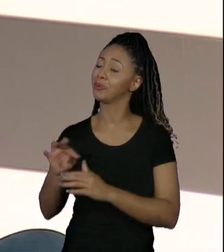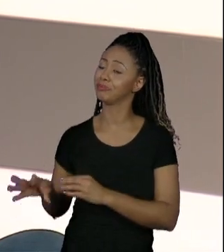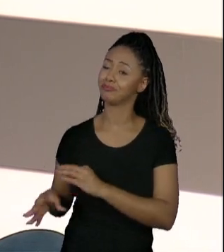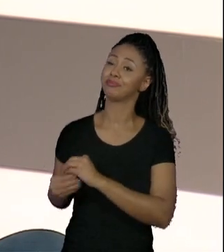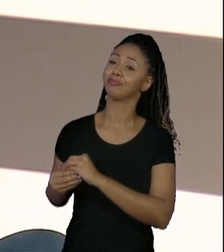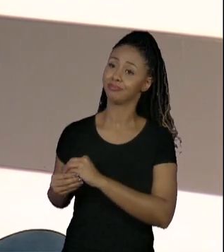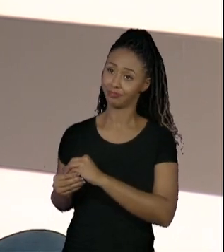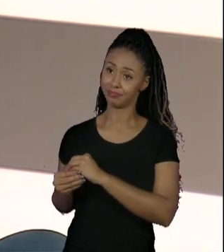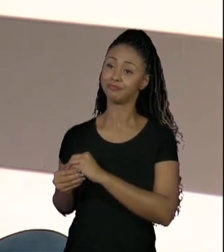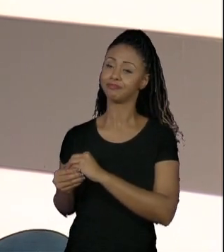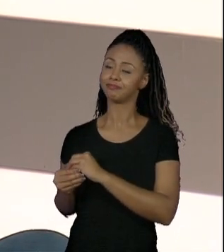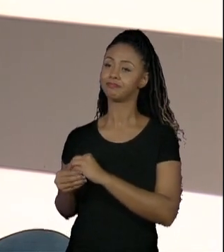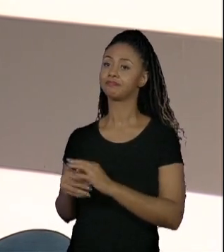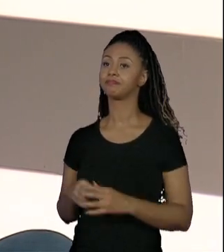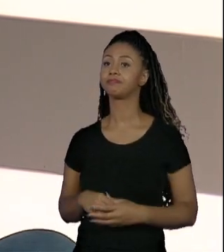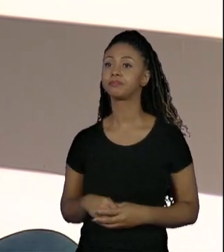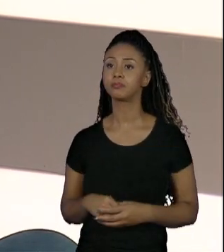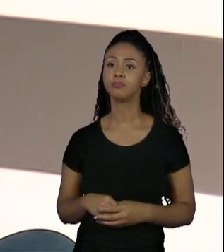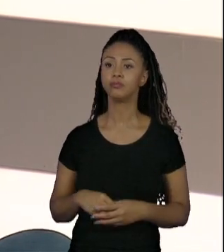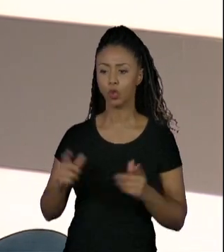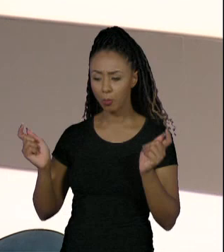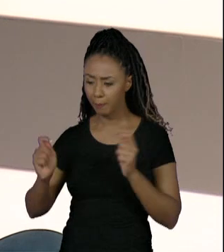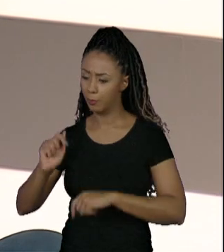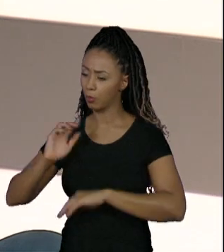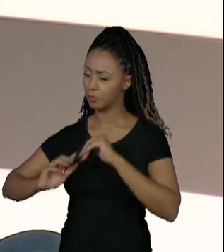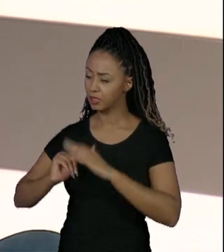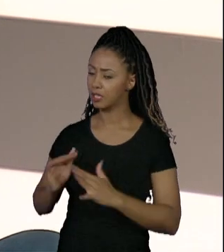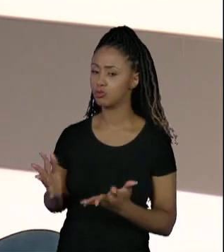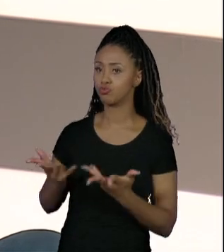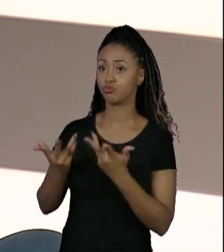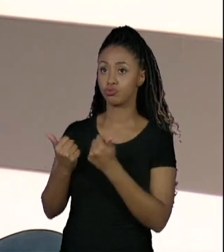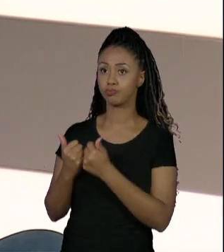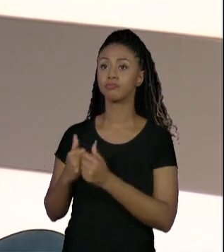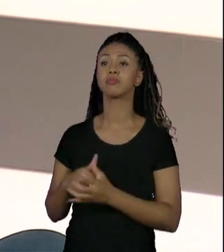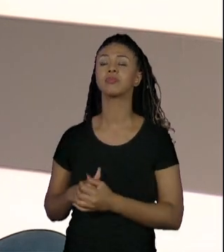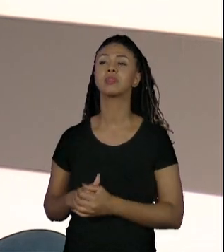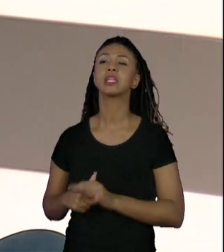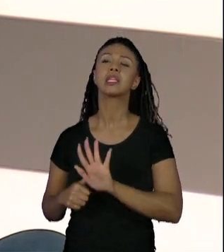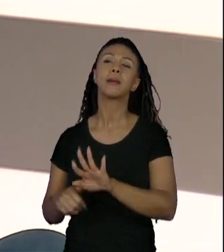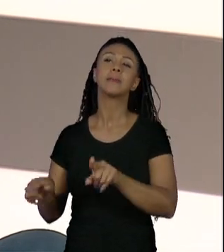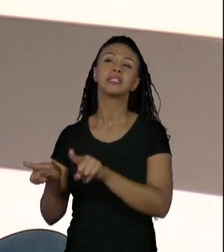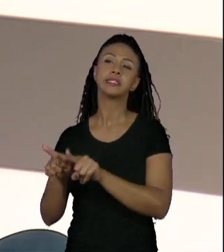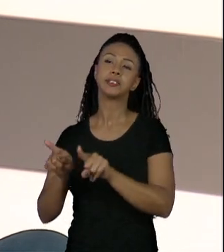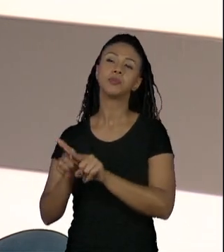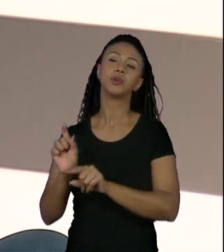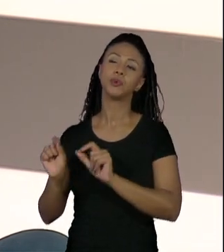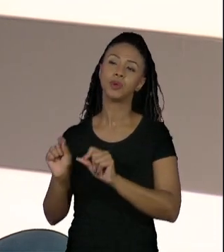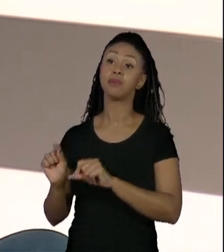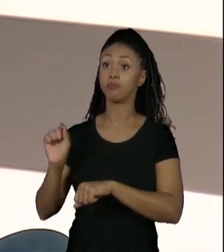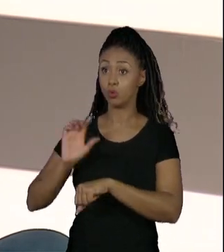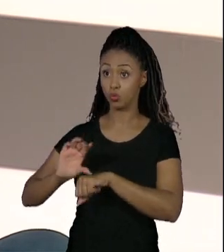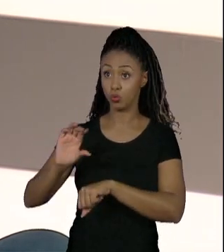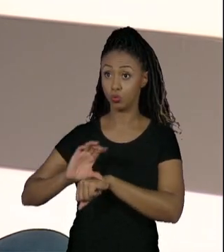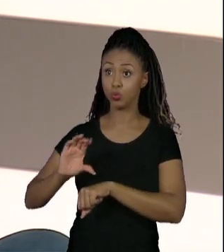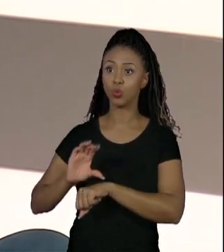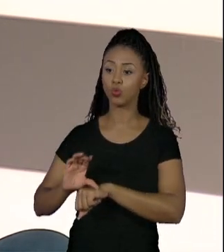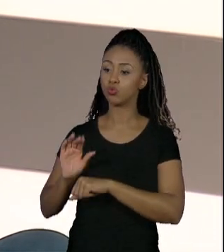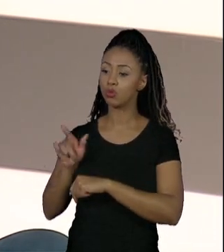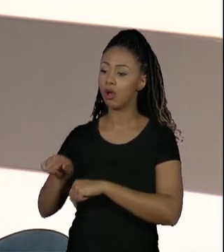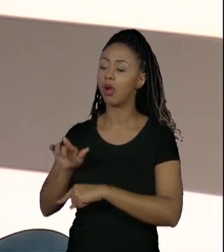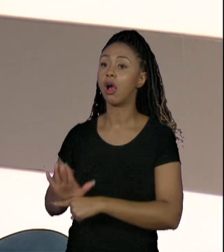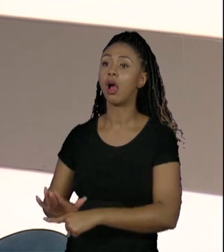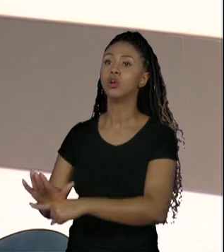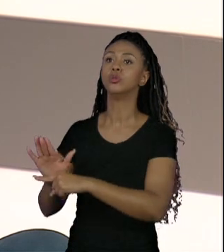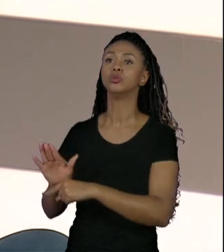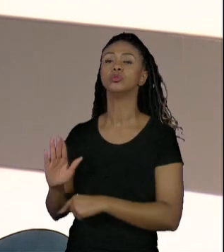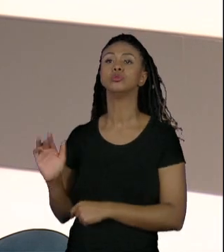para ele estar se municiando de competências, de habilidades. Eu acho que é um curso também importante para o aluno que